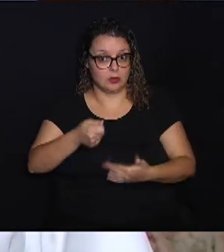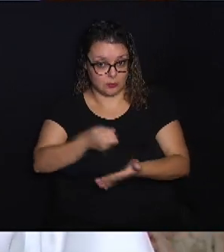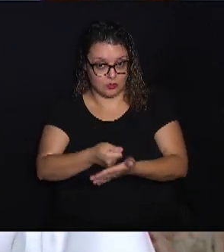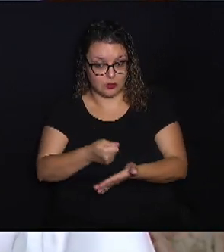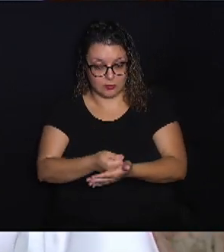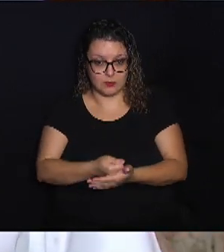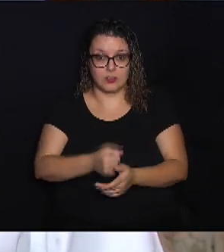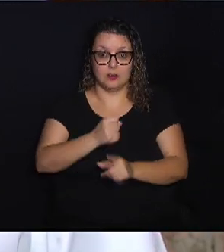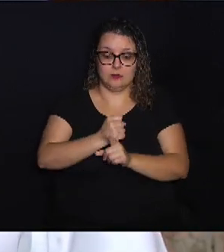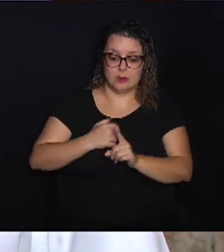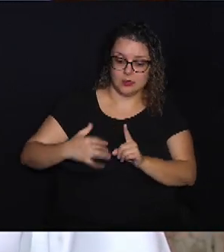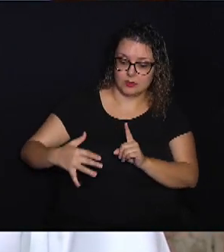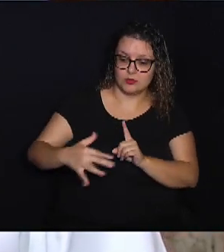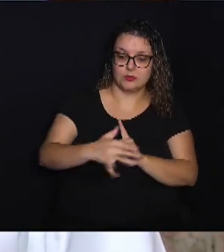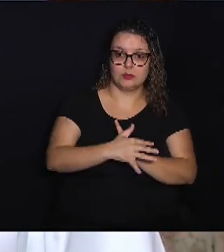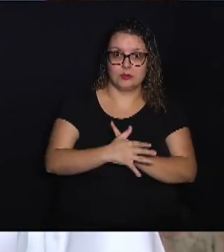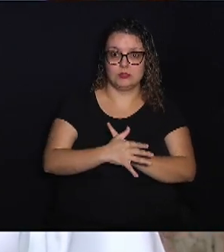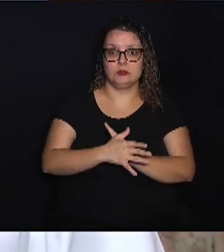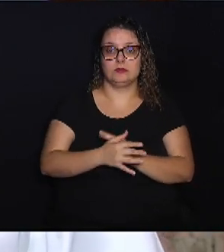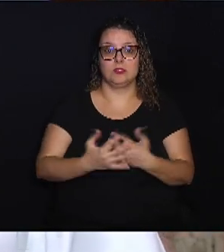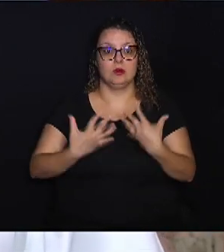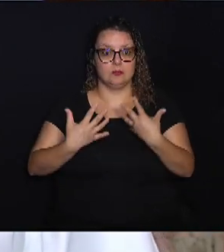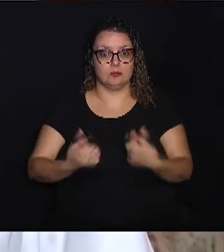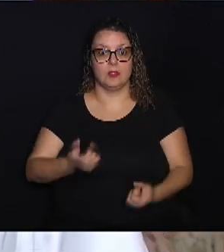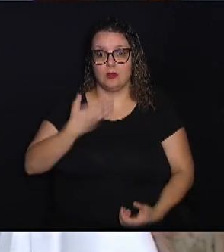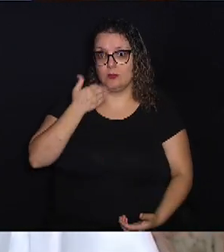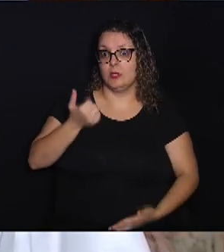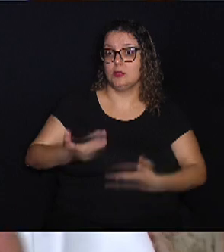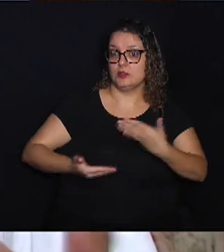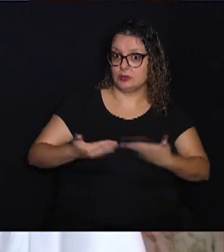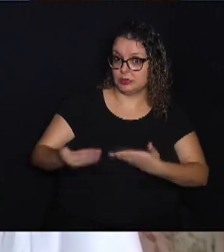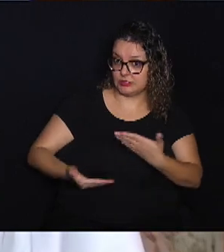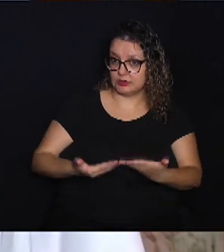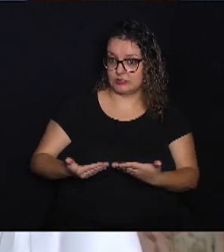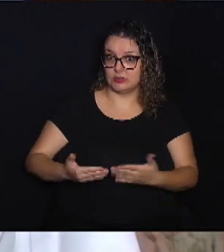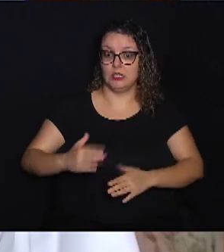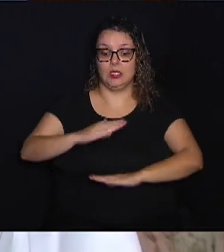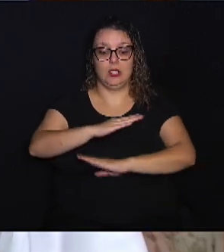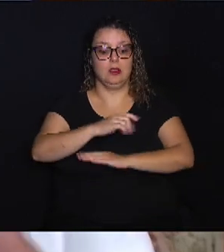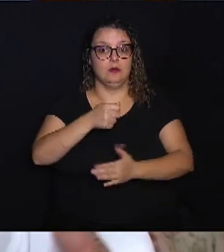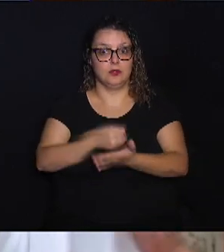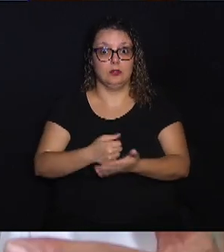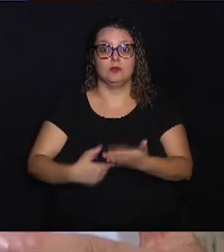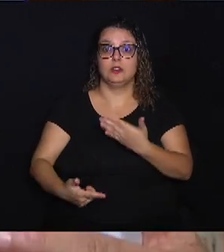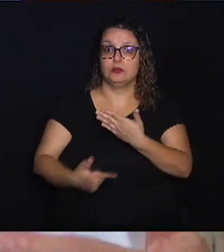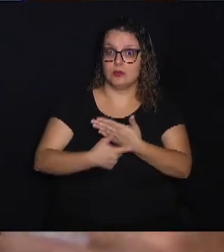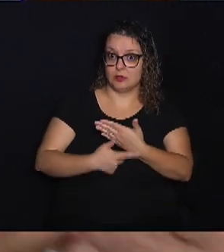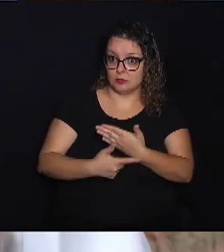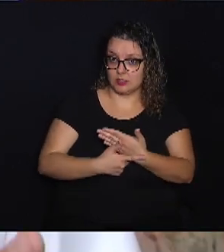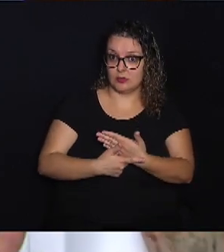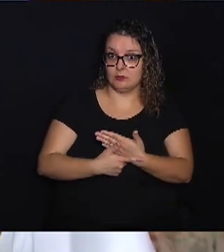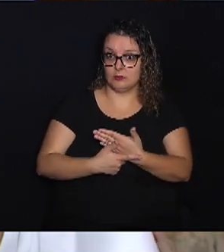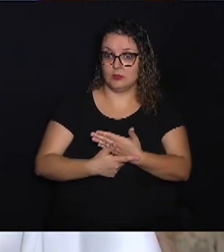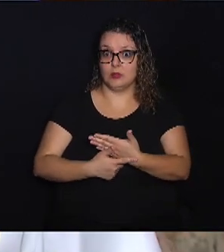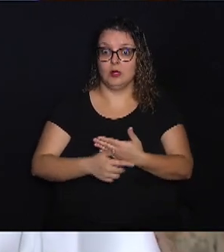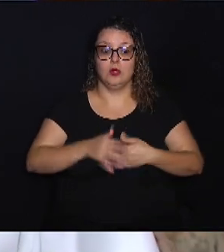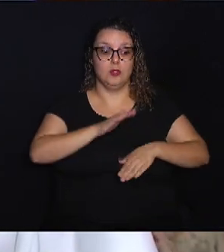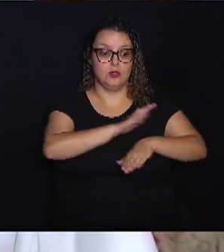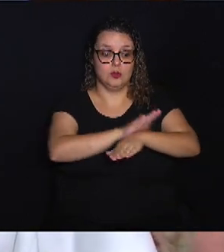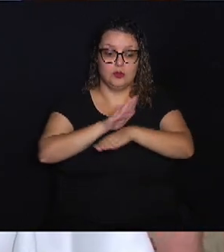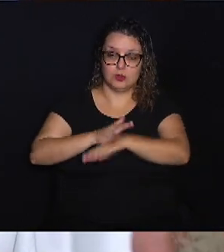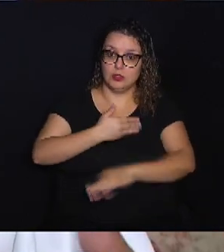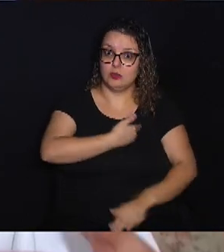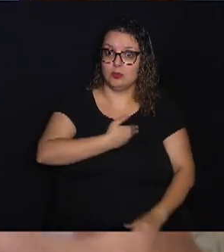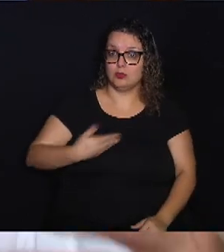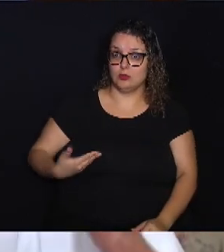a sociedade obtém melhores serviços. A Câmara cumprindo o seu papel, colaborando com o governo